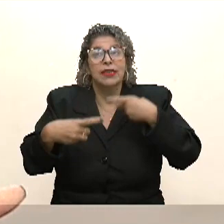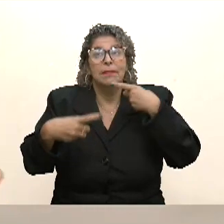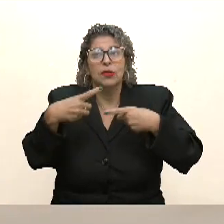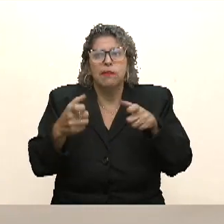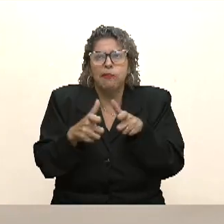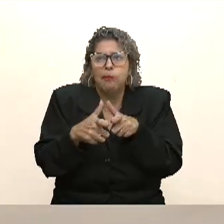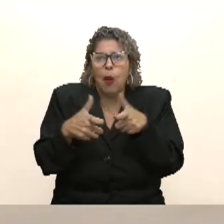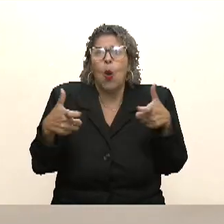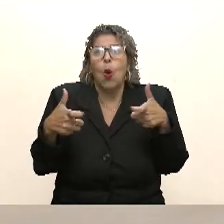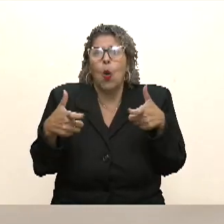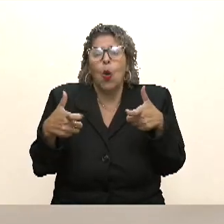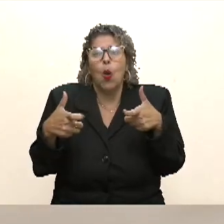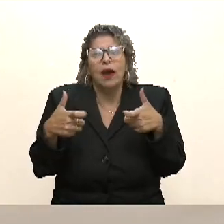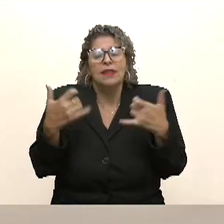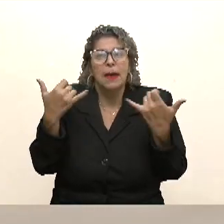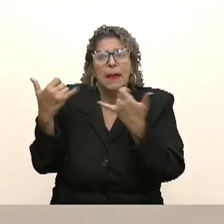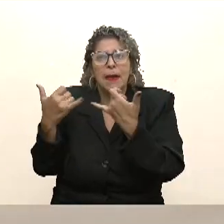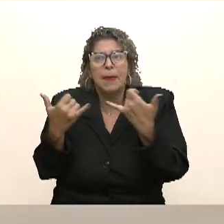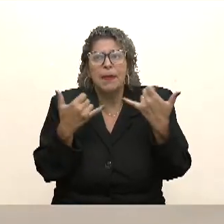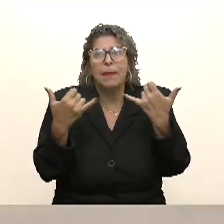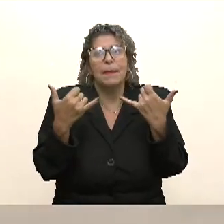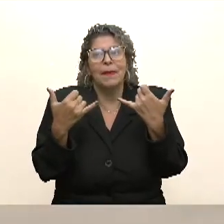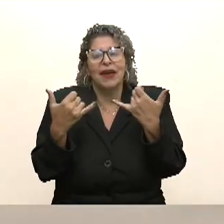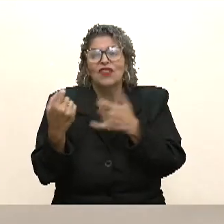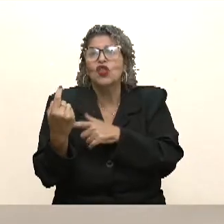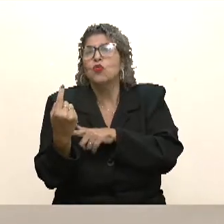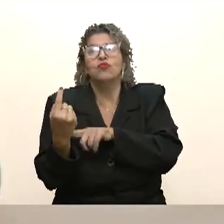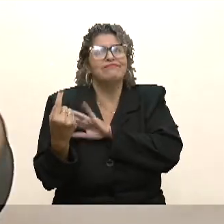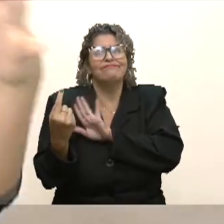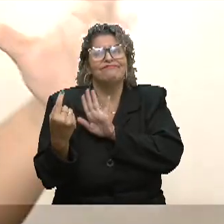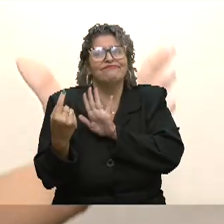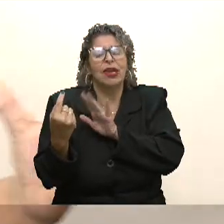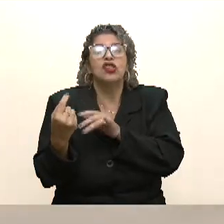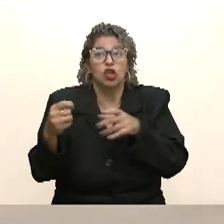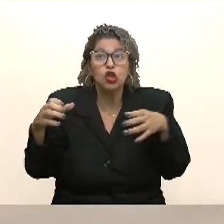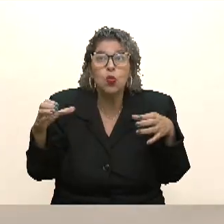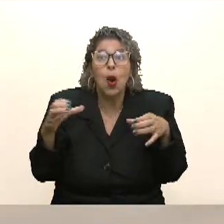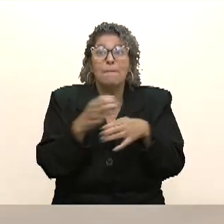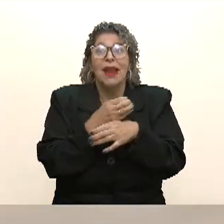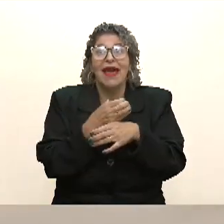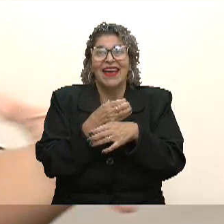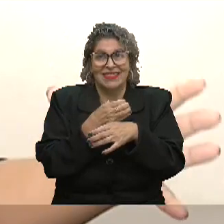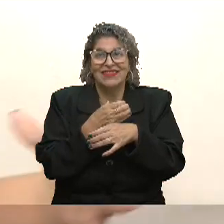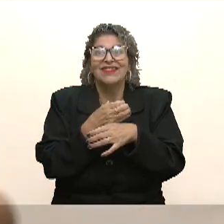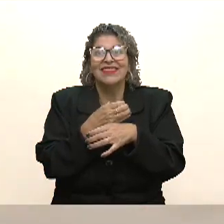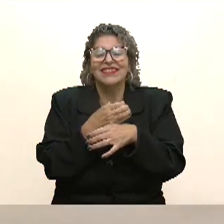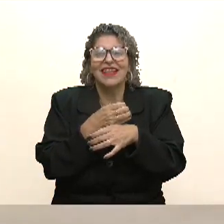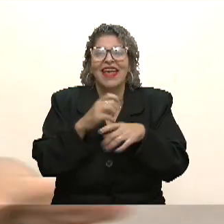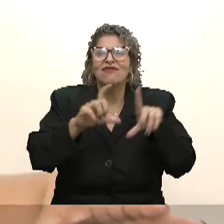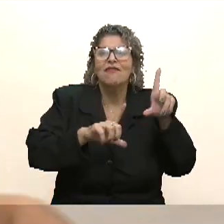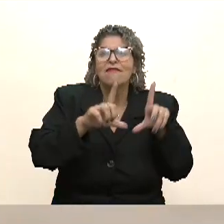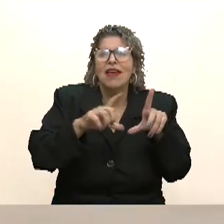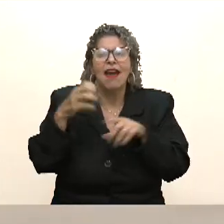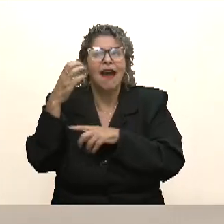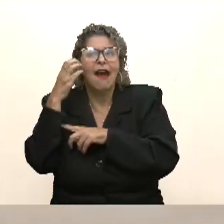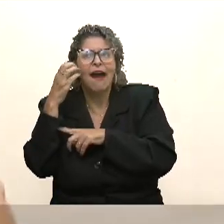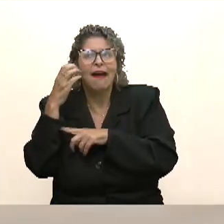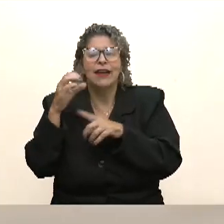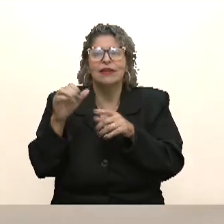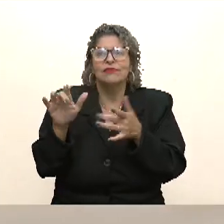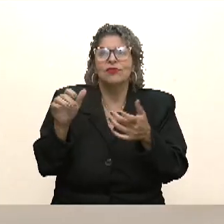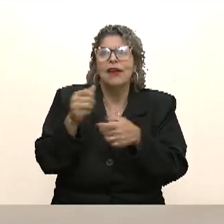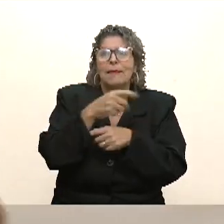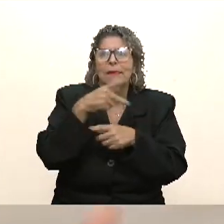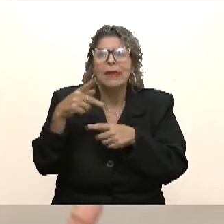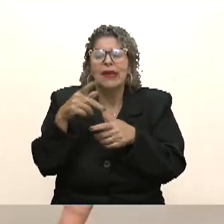muito ampla, né? Para a gente ir só num meio. Acho que quanto mais a gente amplia esse leque de opções dentro da